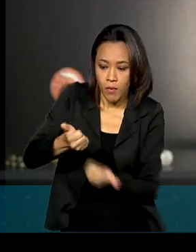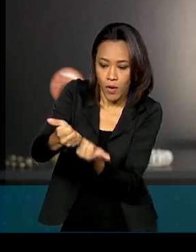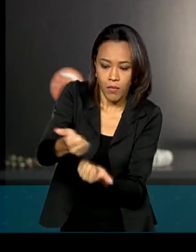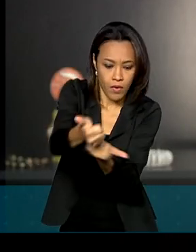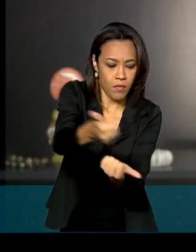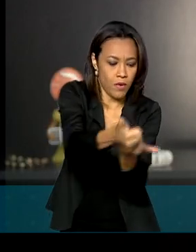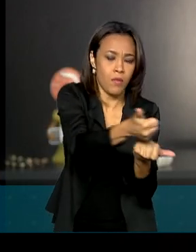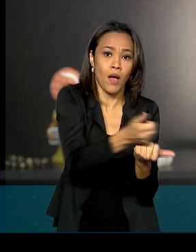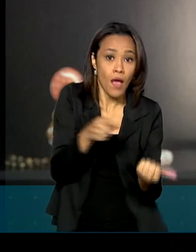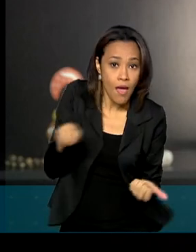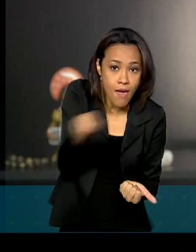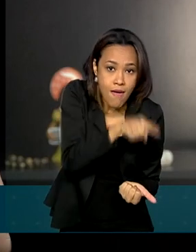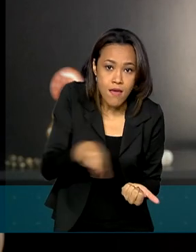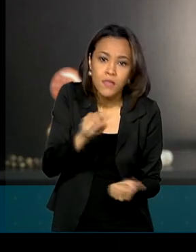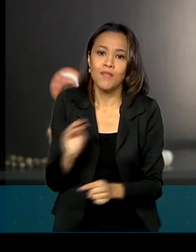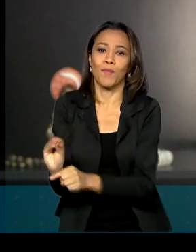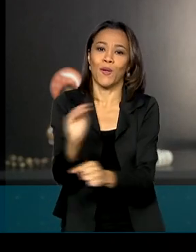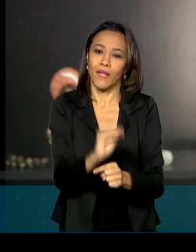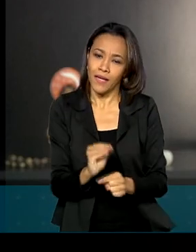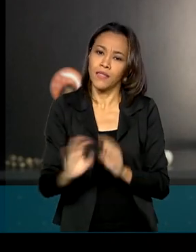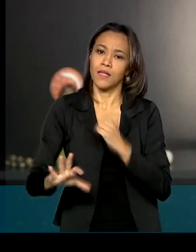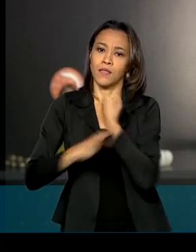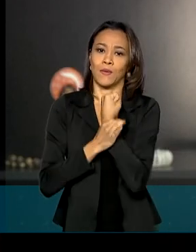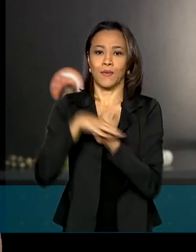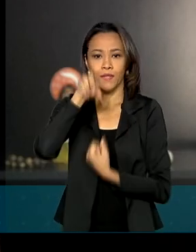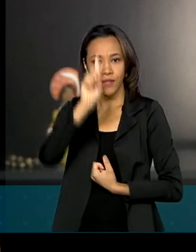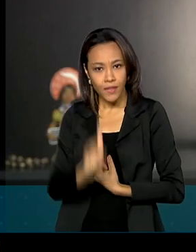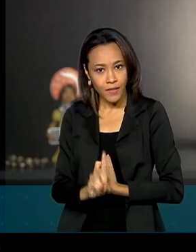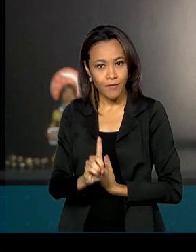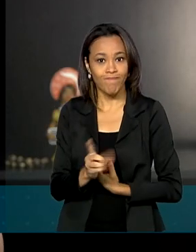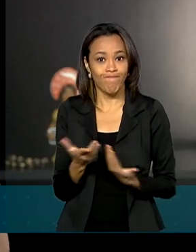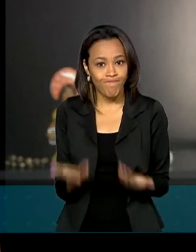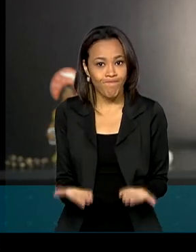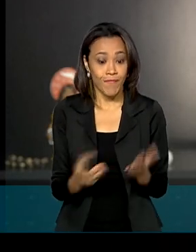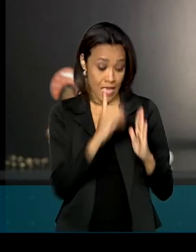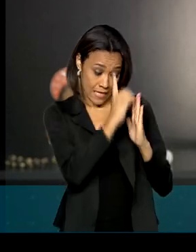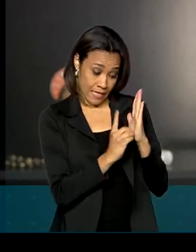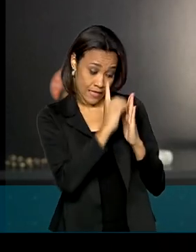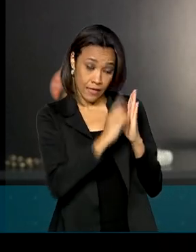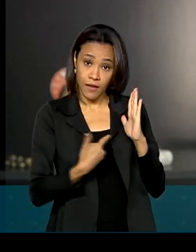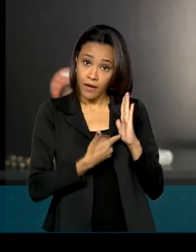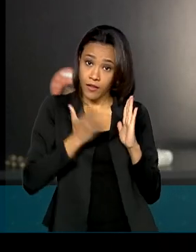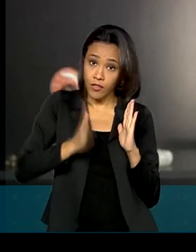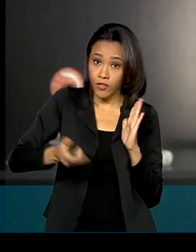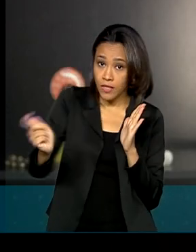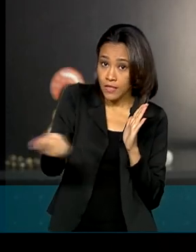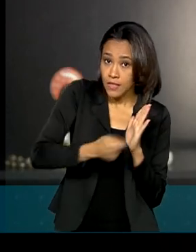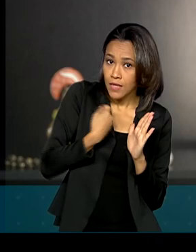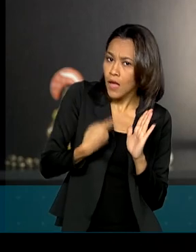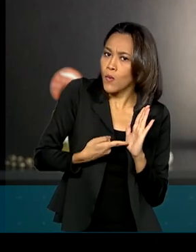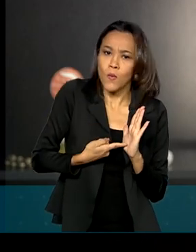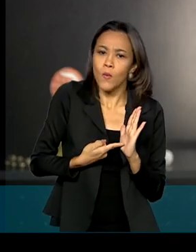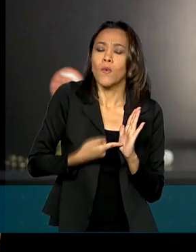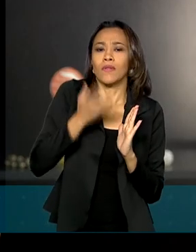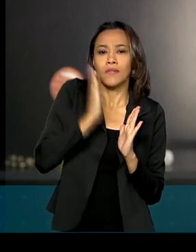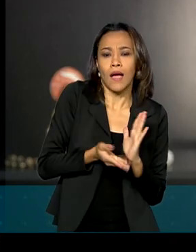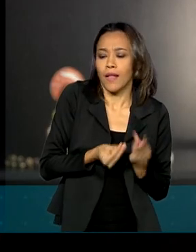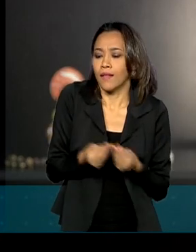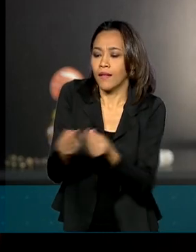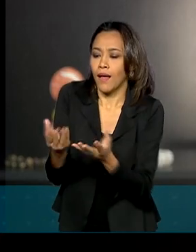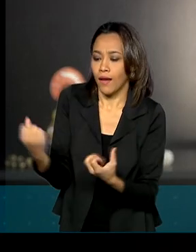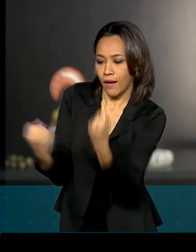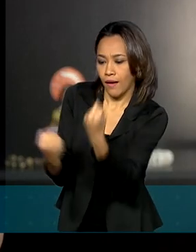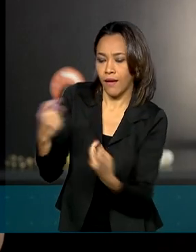porque protegem e garantem direitos. Por meio desse decreto assinado, poderemos fornecer veículos,